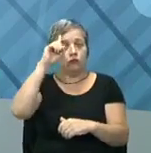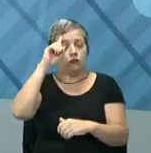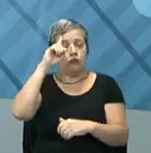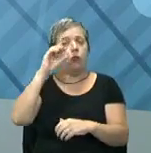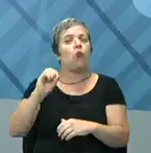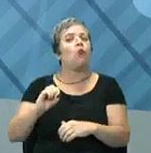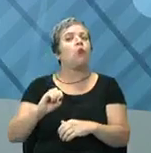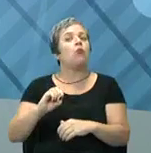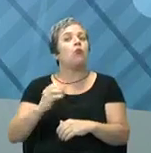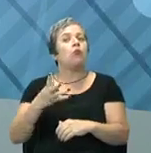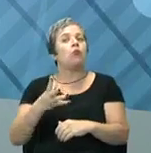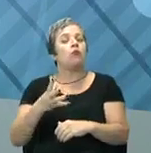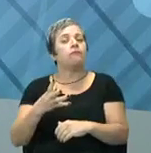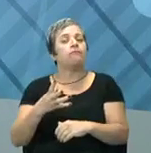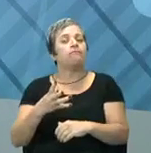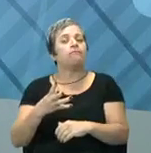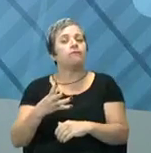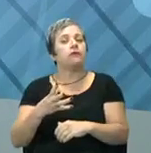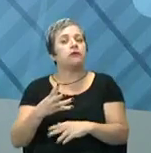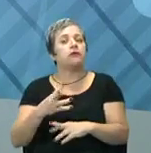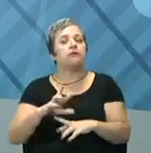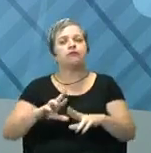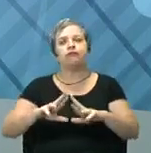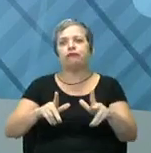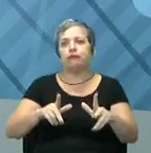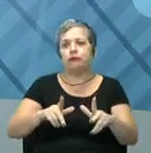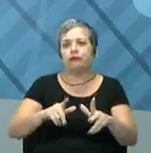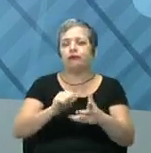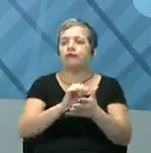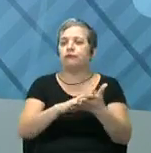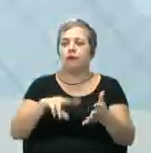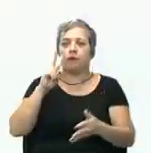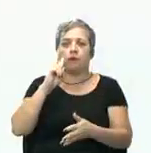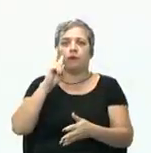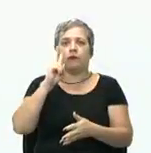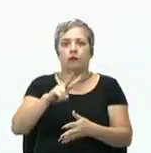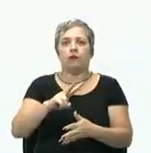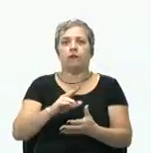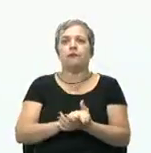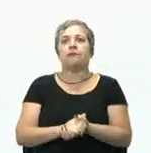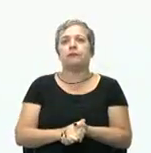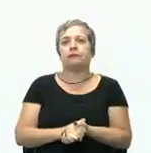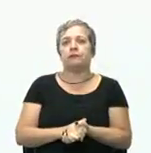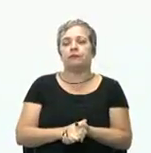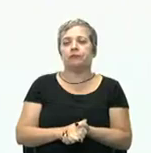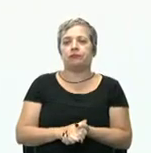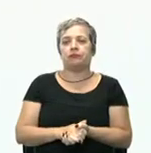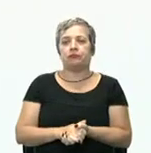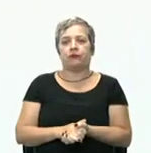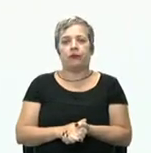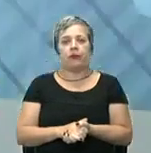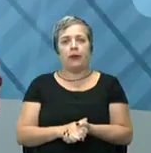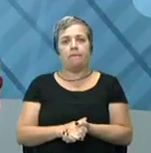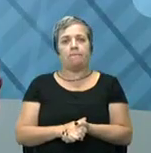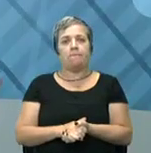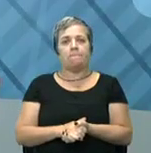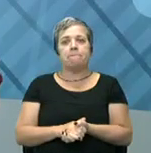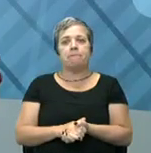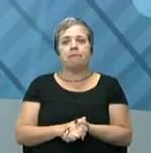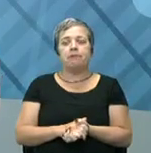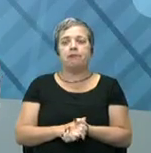Ou será que acontecem as disfunções burocráticas? Vamos agora para o ponto das disfunções da burocracia?